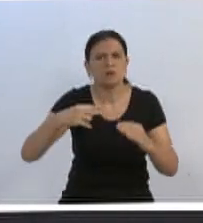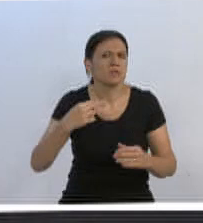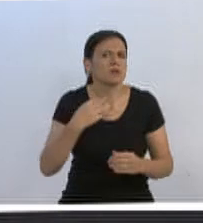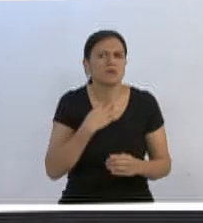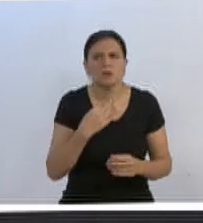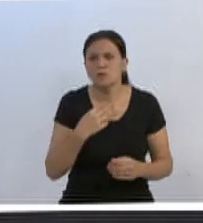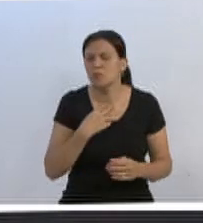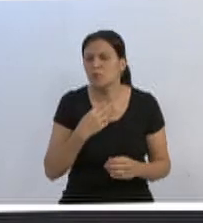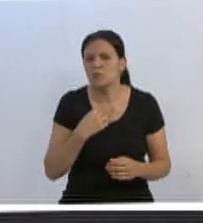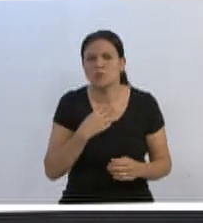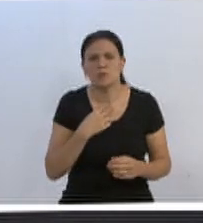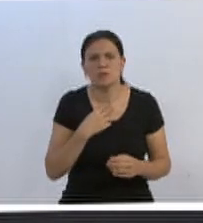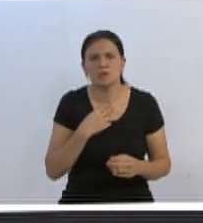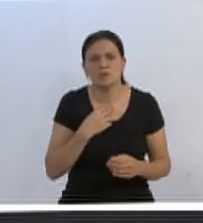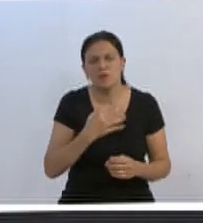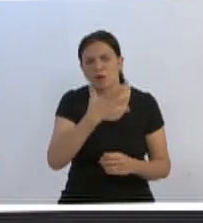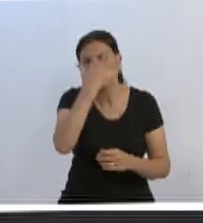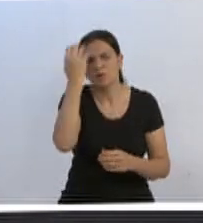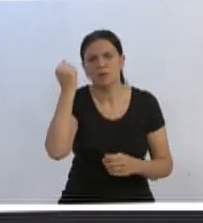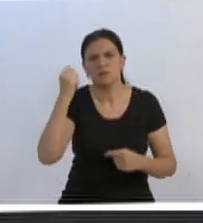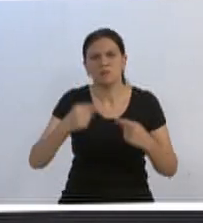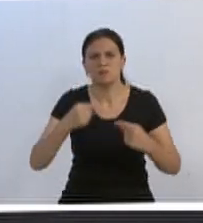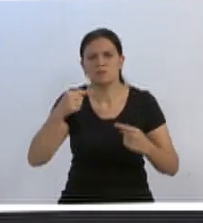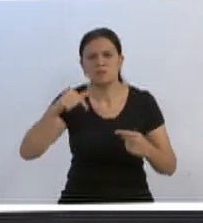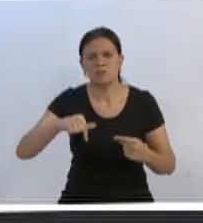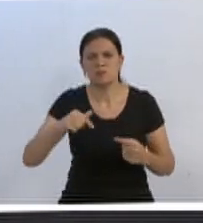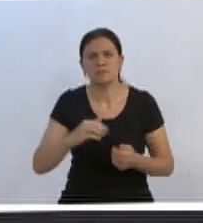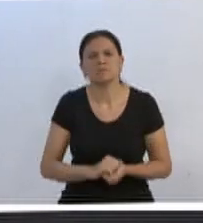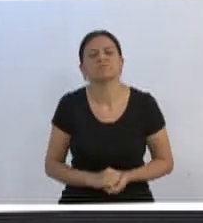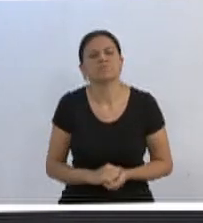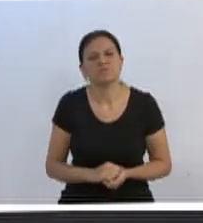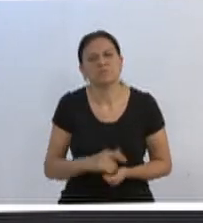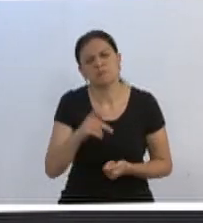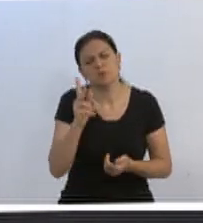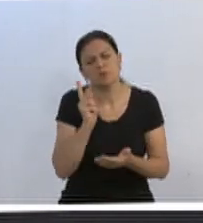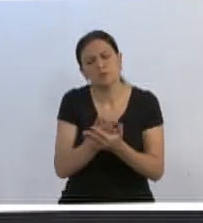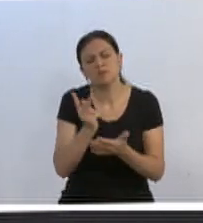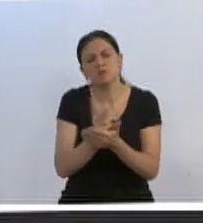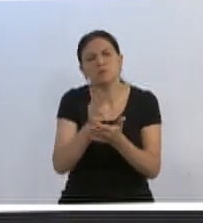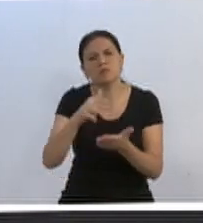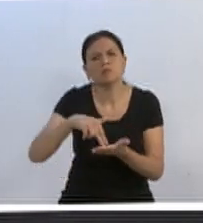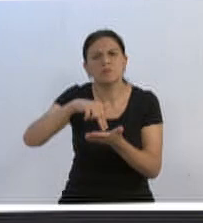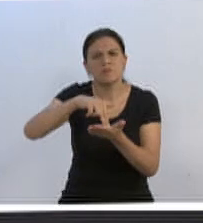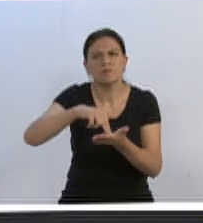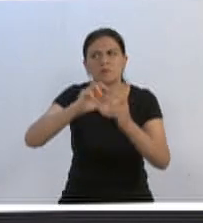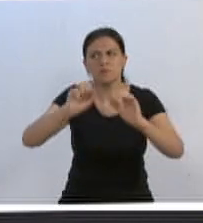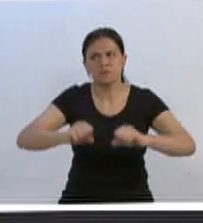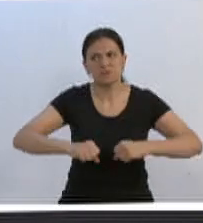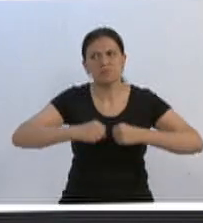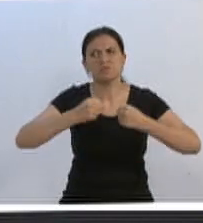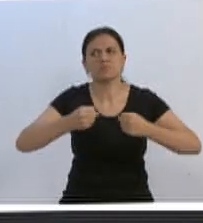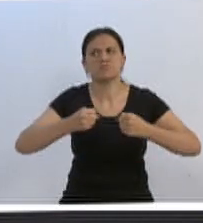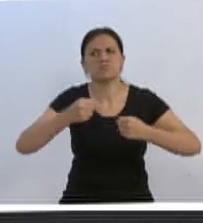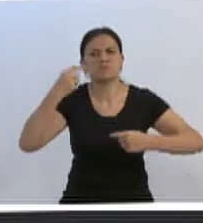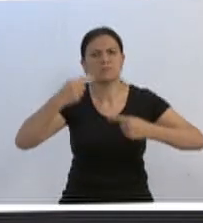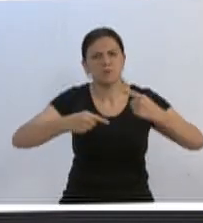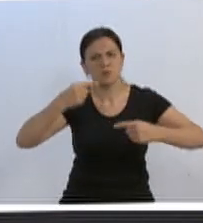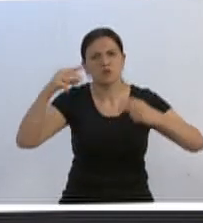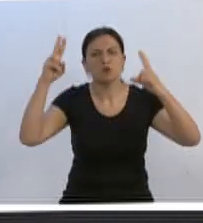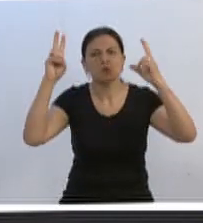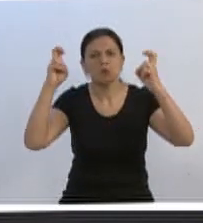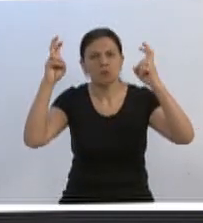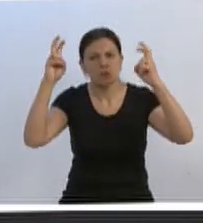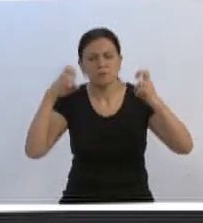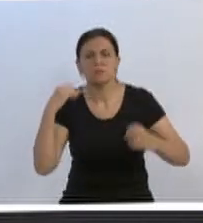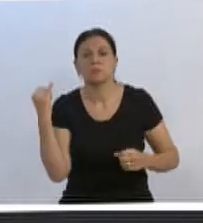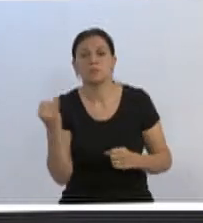forma alguma, ficar de fora das discussões aqui nesta casa. Então, que vossa excelência continue firme e forte aí, discutindo diversos temas relevantes do interesse